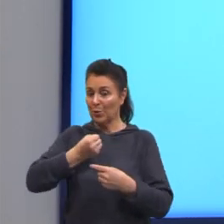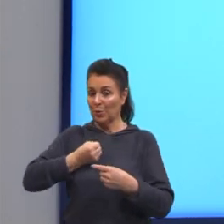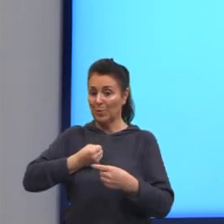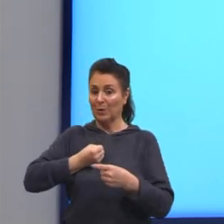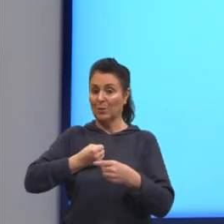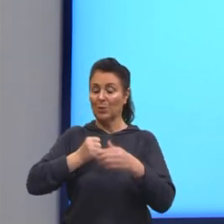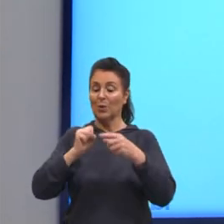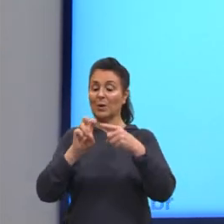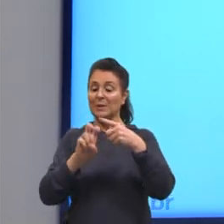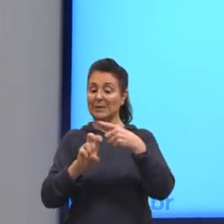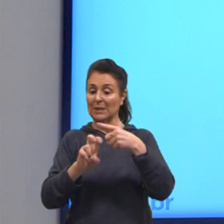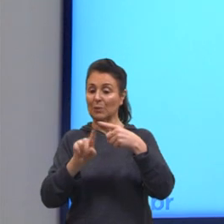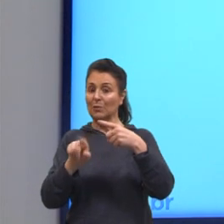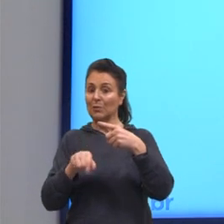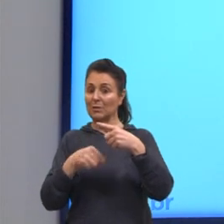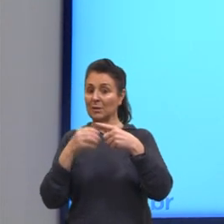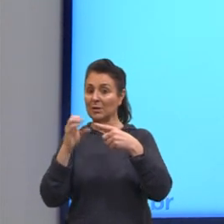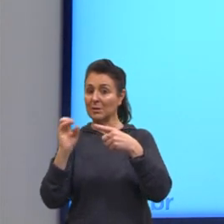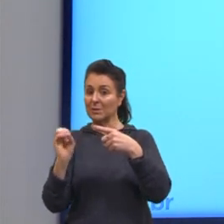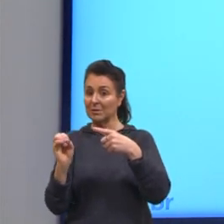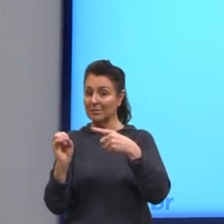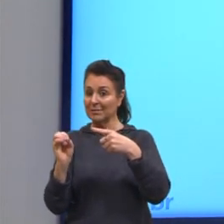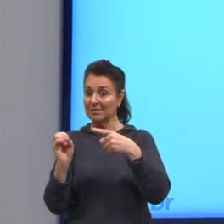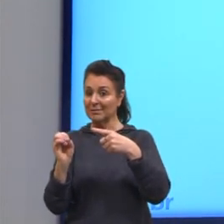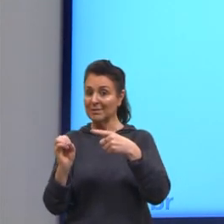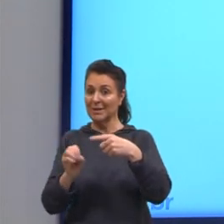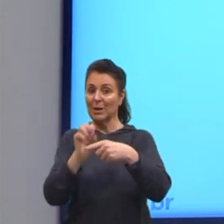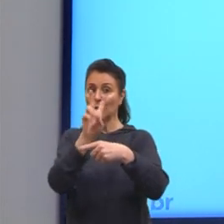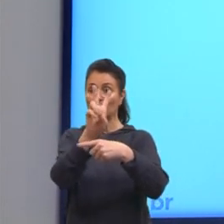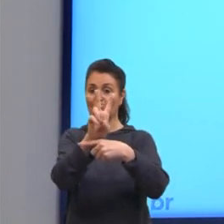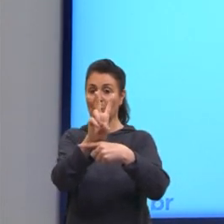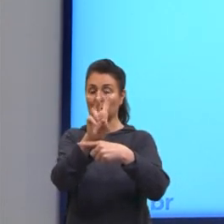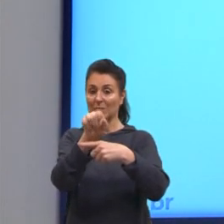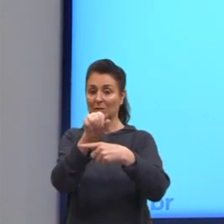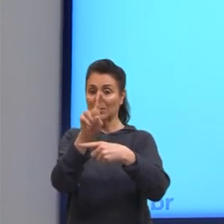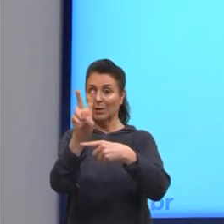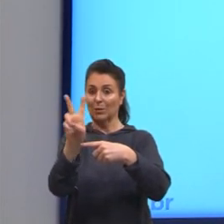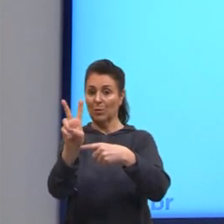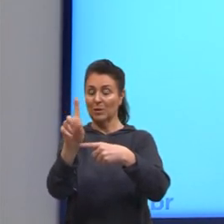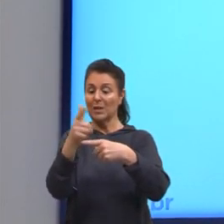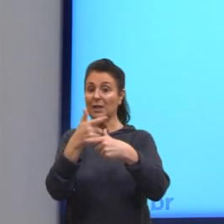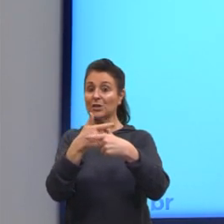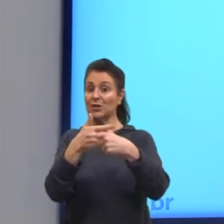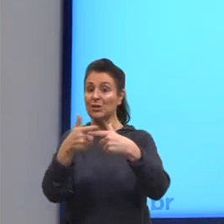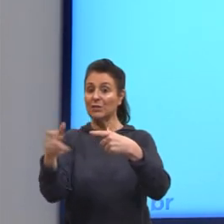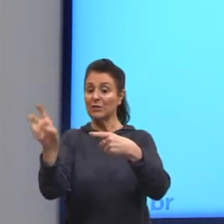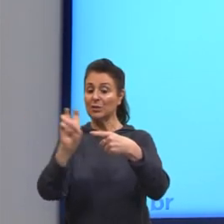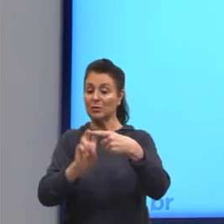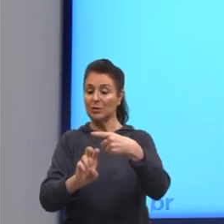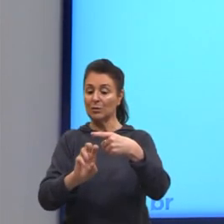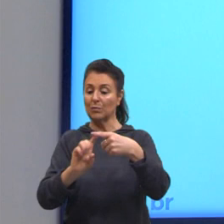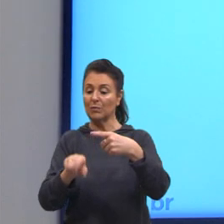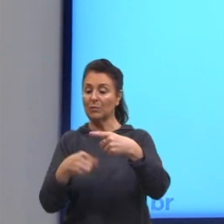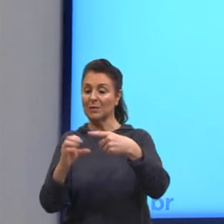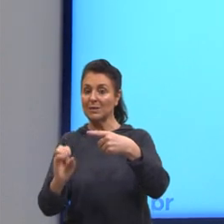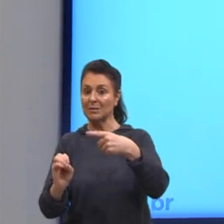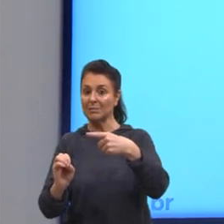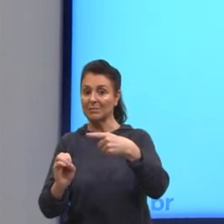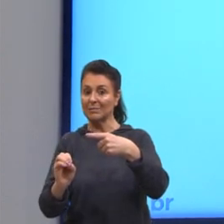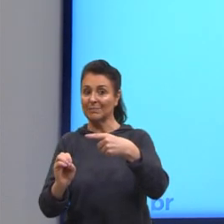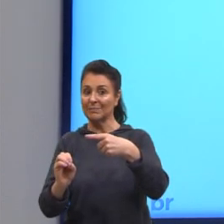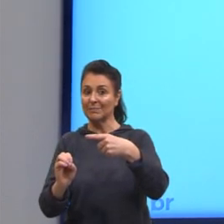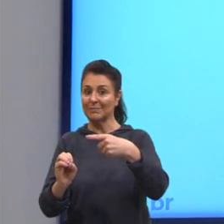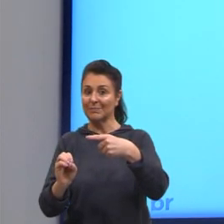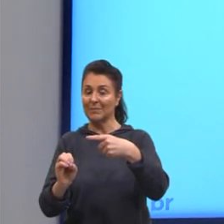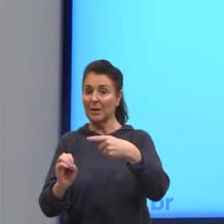eu vou deixar uma casa decimal também. 2,2 dividido por 5,0. Agora